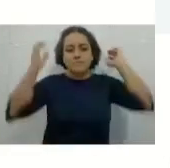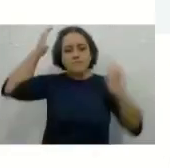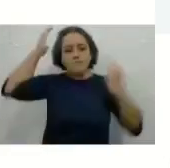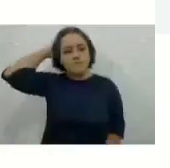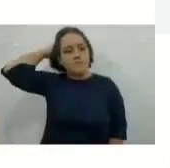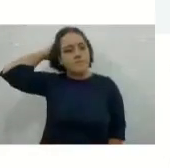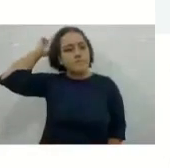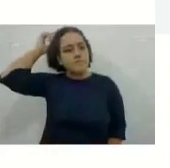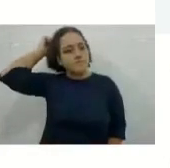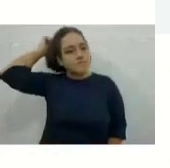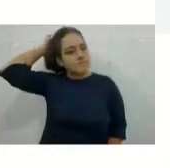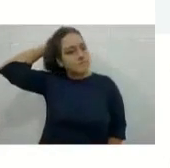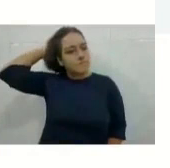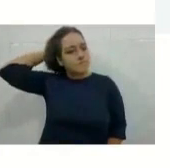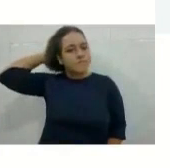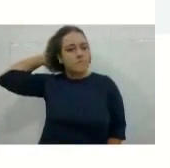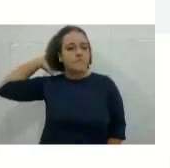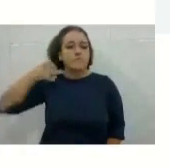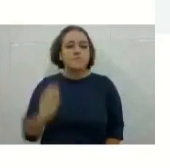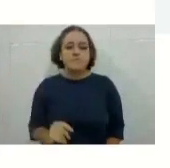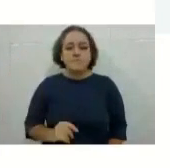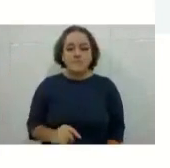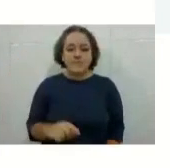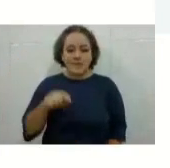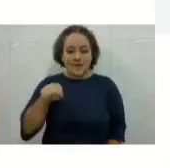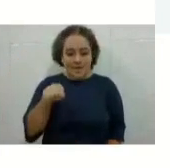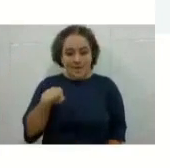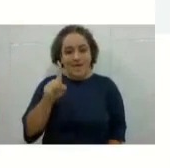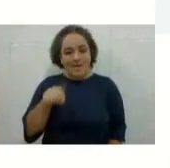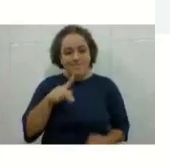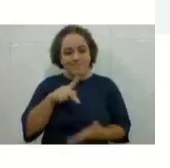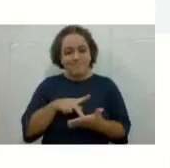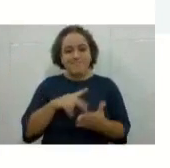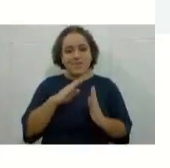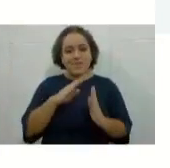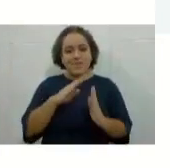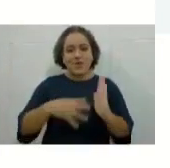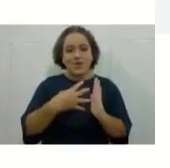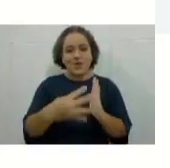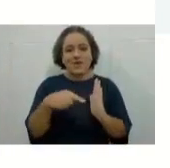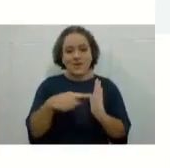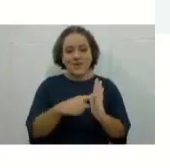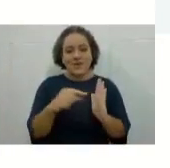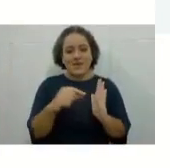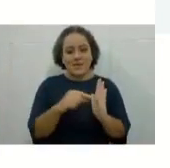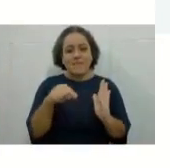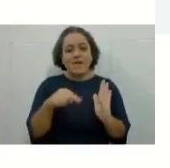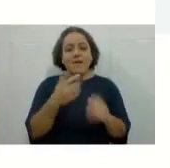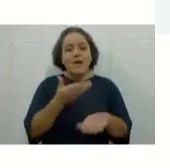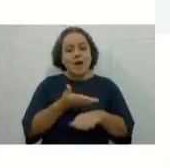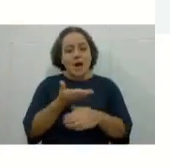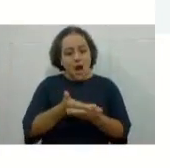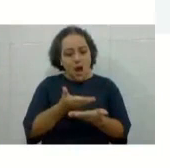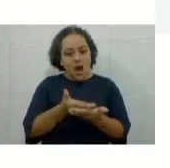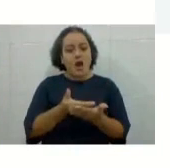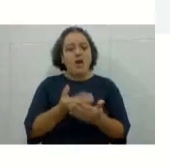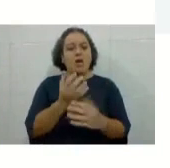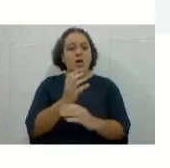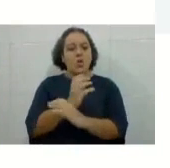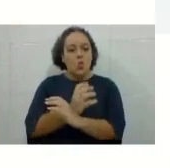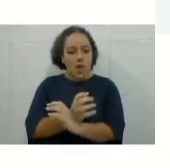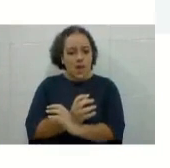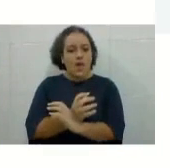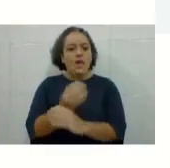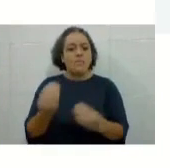Esse aqui é o nosso cronograma, tá vendo? Aqui é o cronograma de aulas por web conferência, o cronograma de aulas